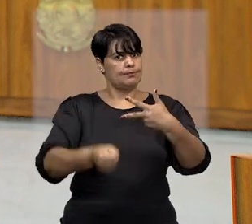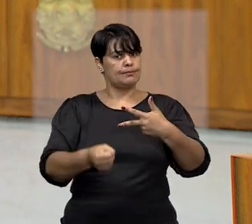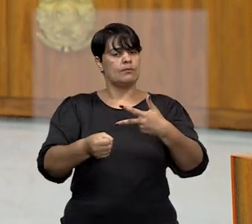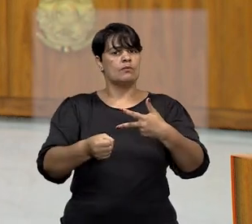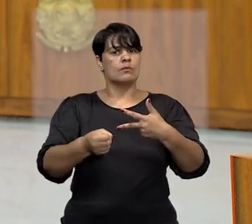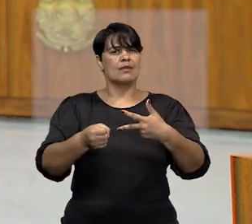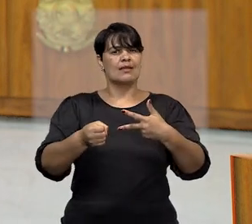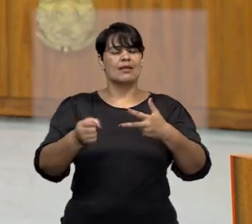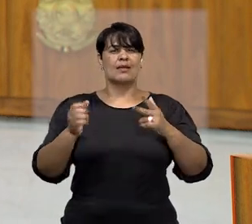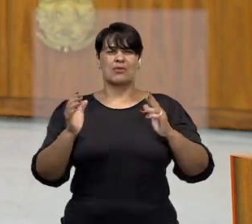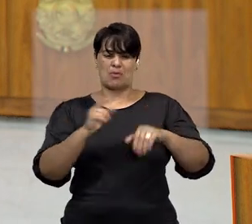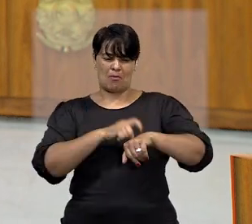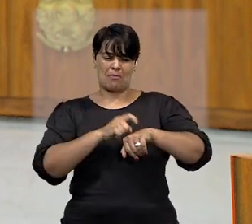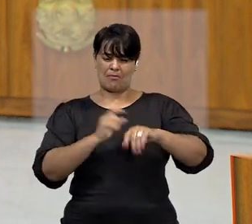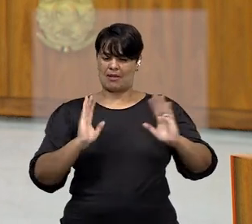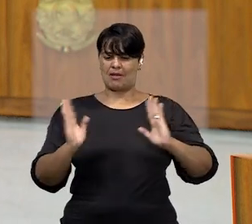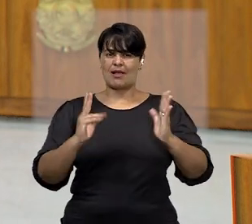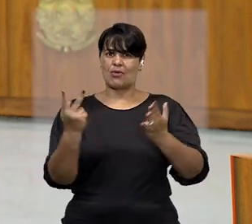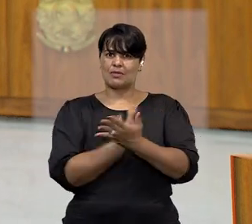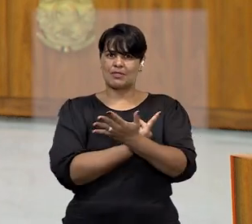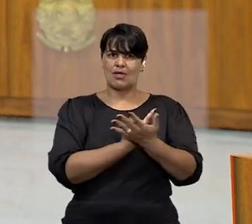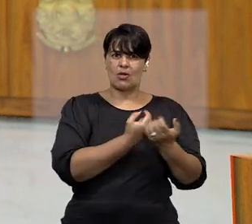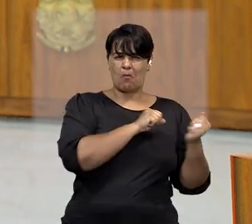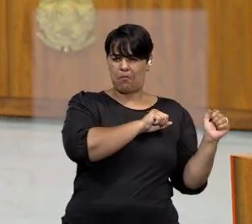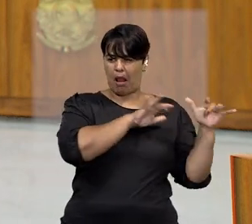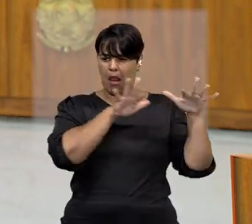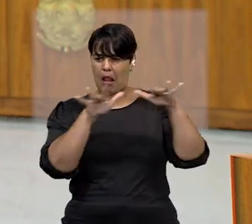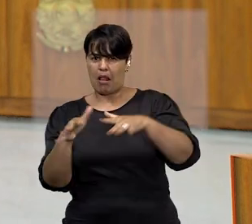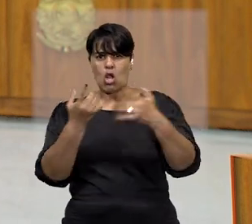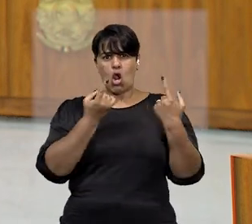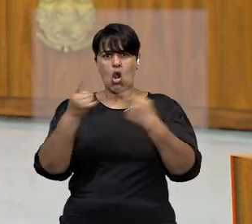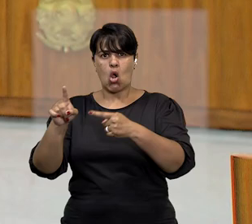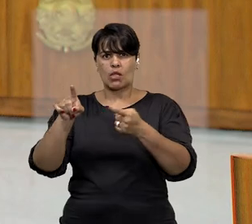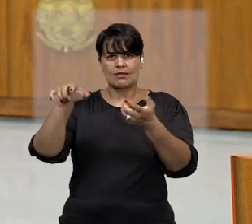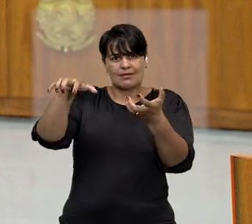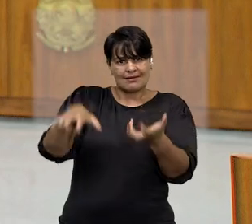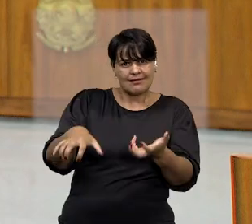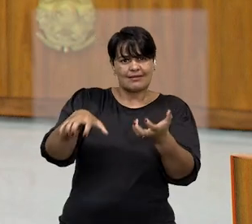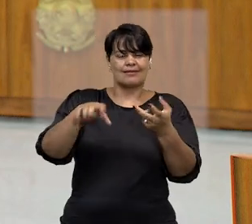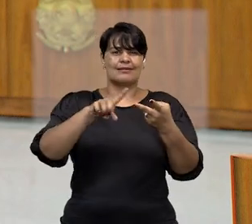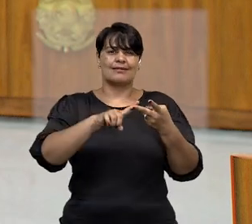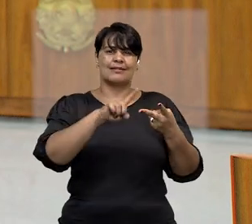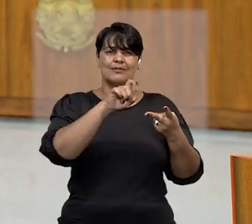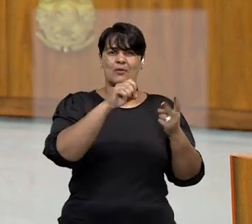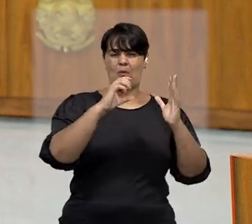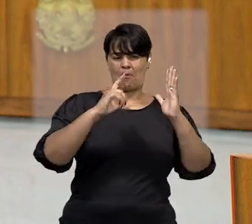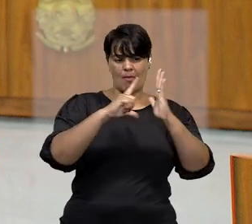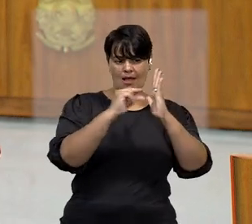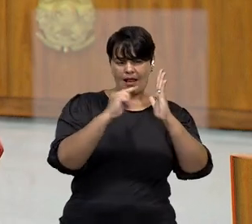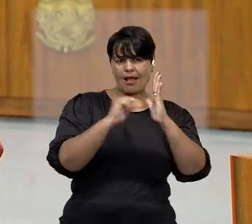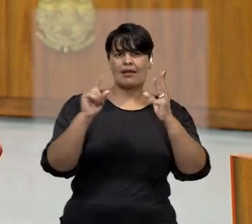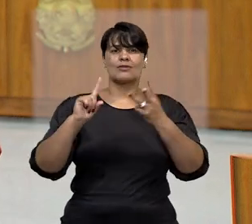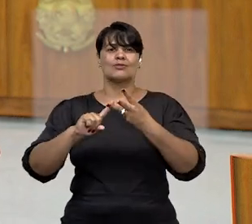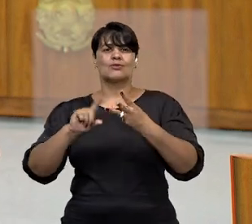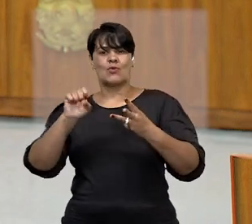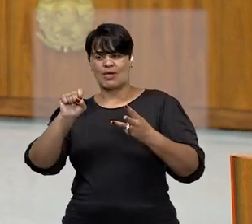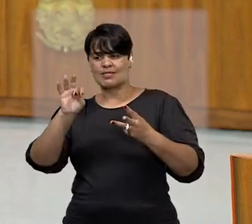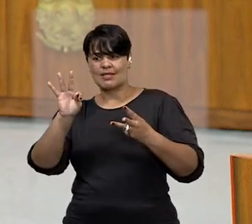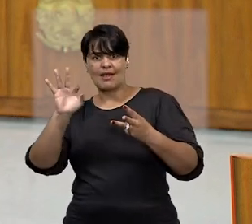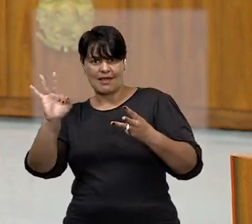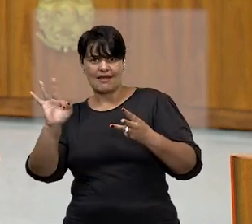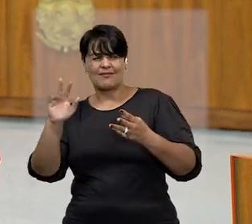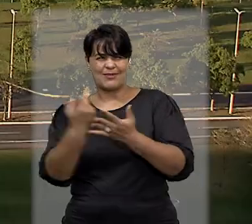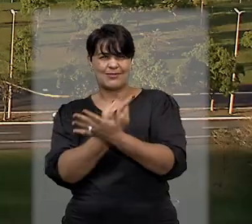durante os ataques contra o Congresso Nacional, o Palácio do Planalto e o Supremo Tribunal Federal, realizados no dia